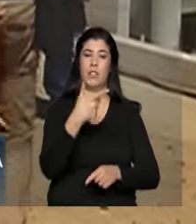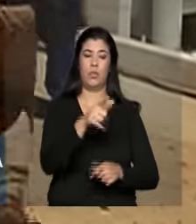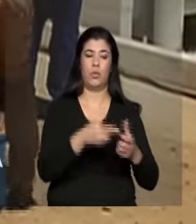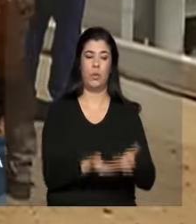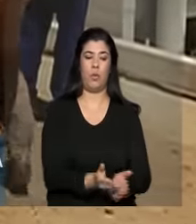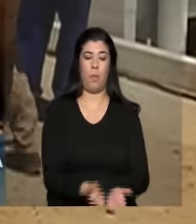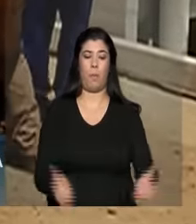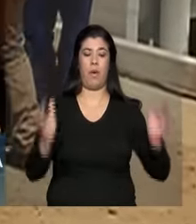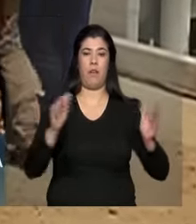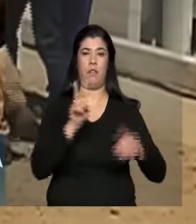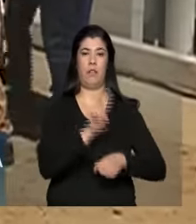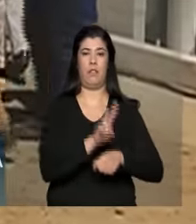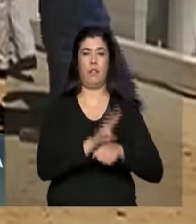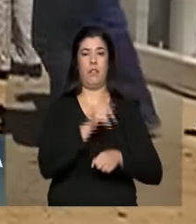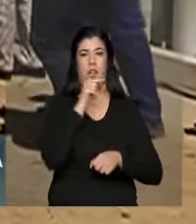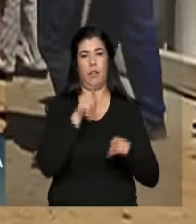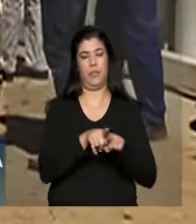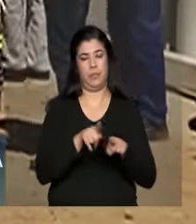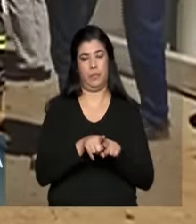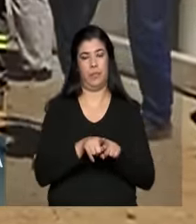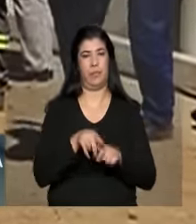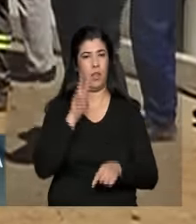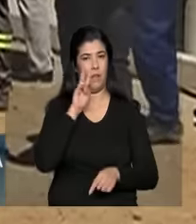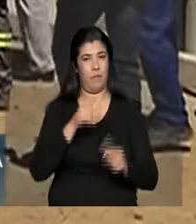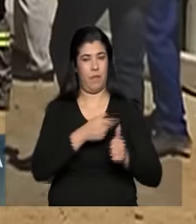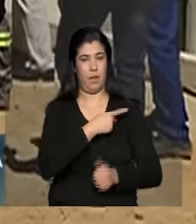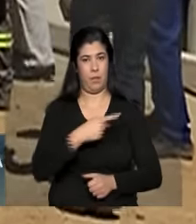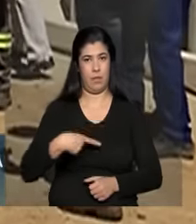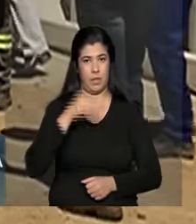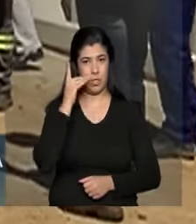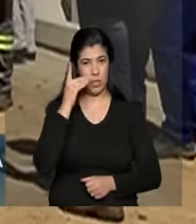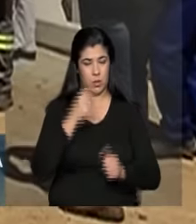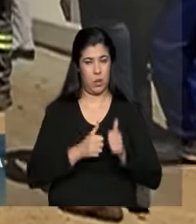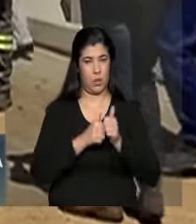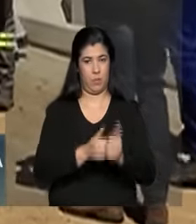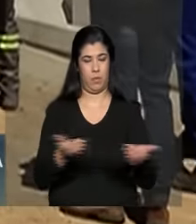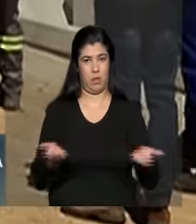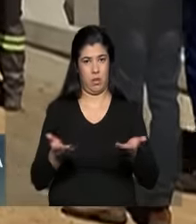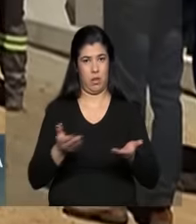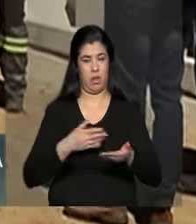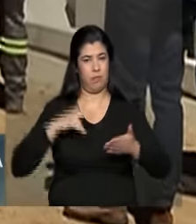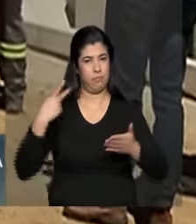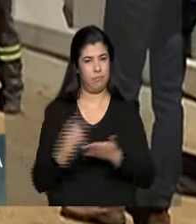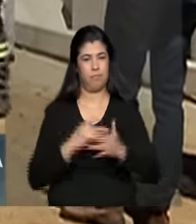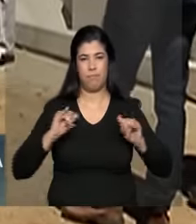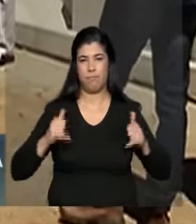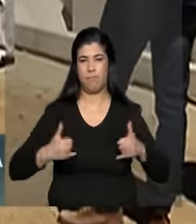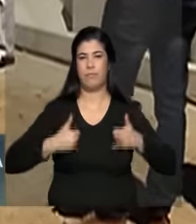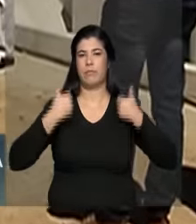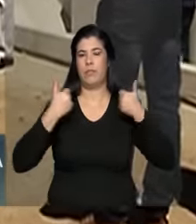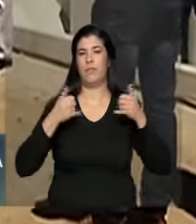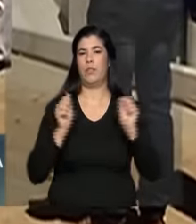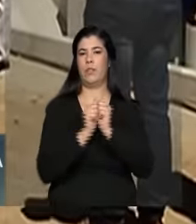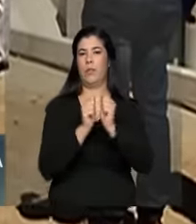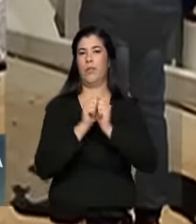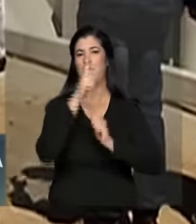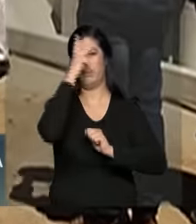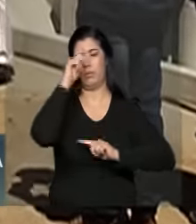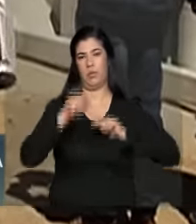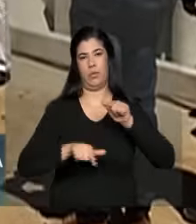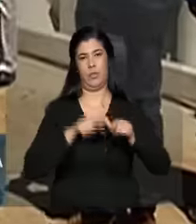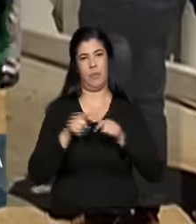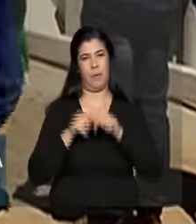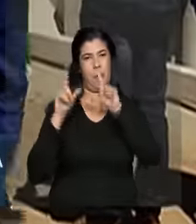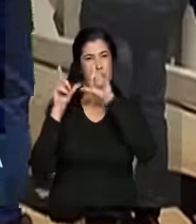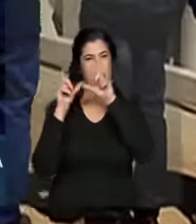A presidenta Dilma, como você viu nas imagens, participa aqui desse momento festivo com os trabalhadores, tirando foto,